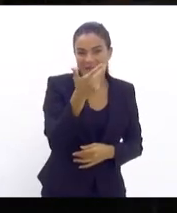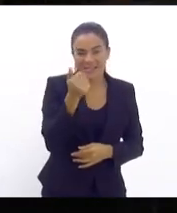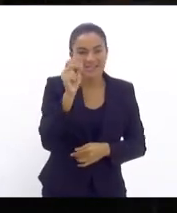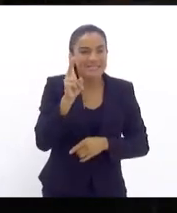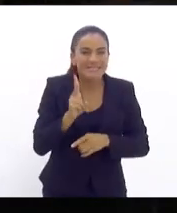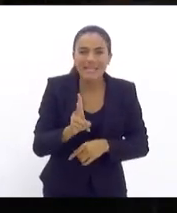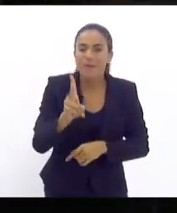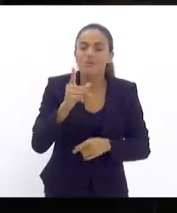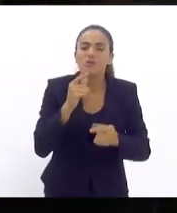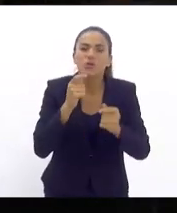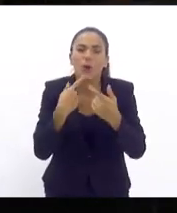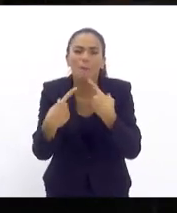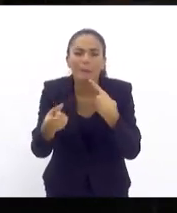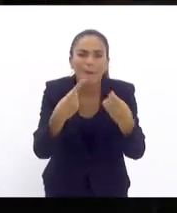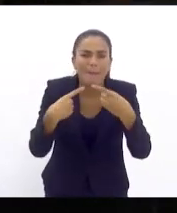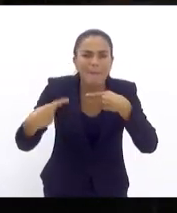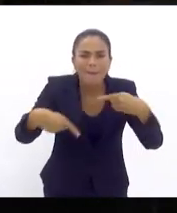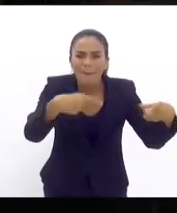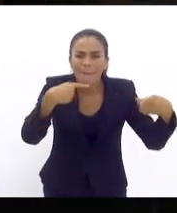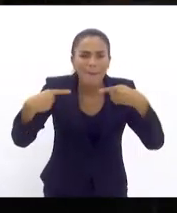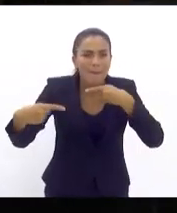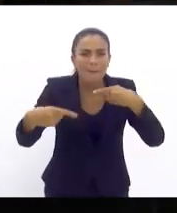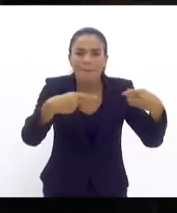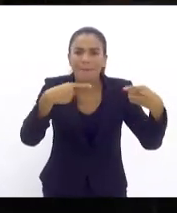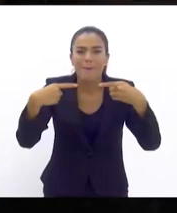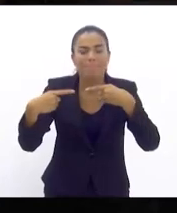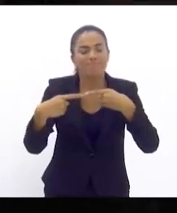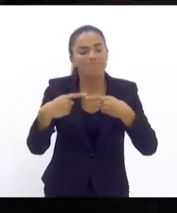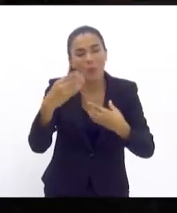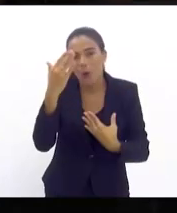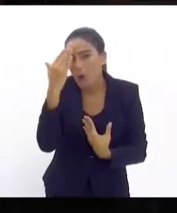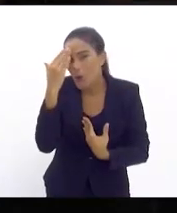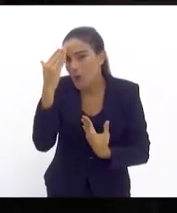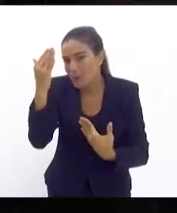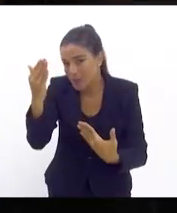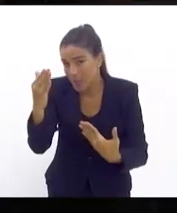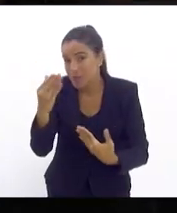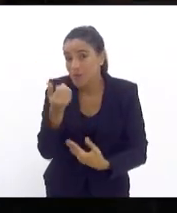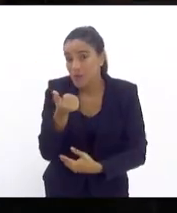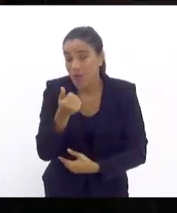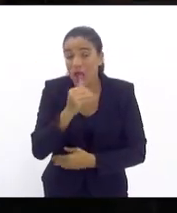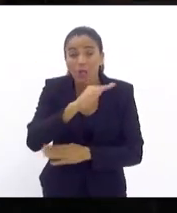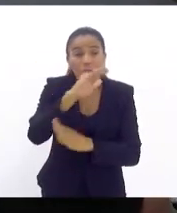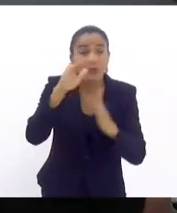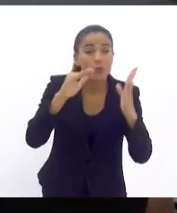debate público de forma respeitosa. Era isso. Muitíssimo obrigada a todas e todos.